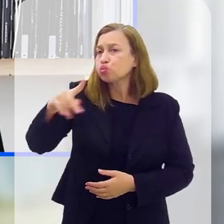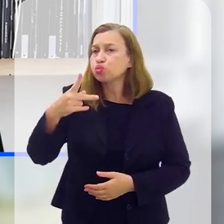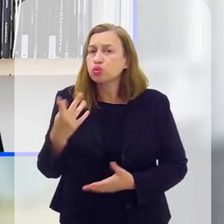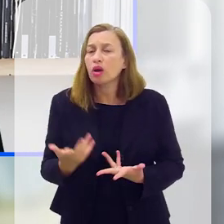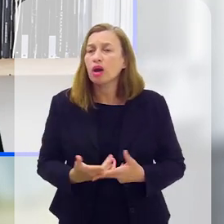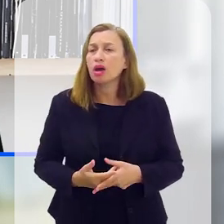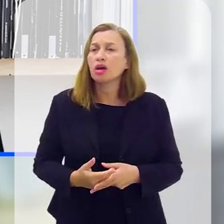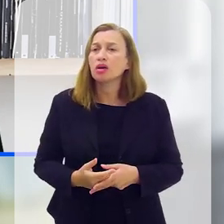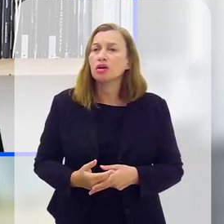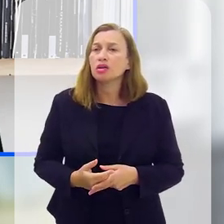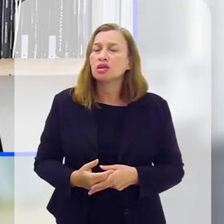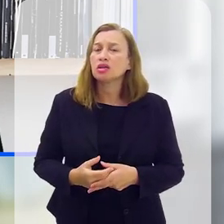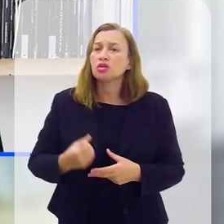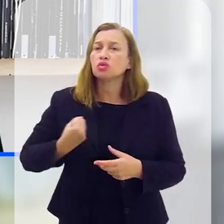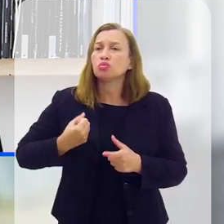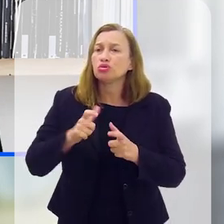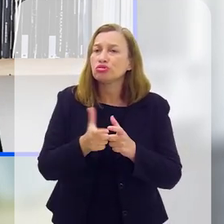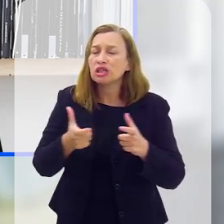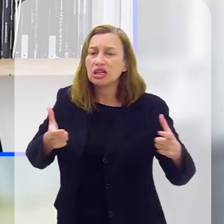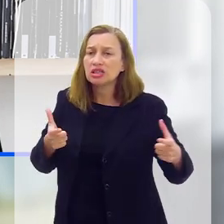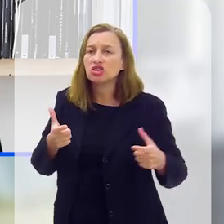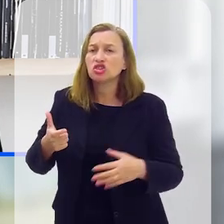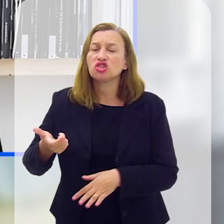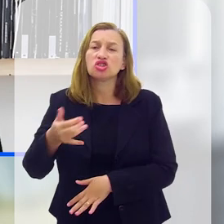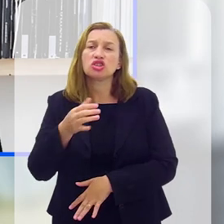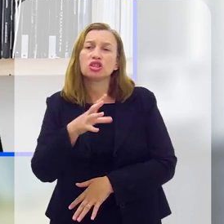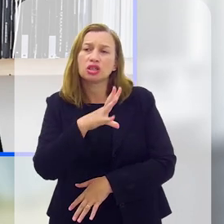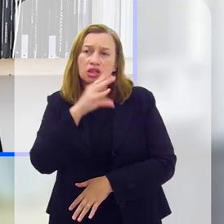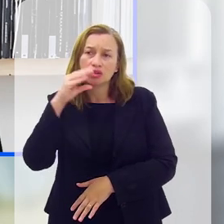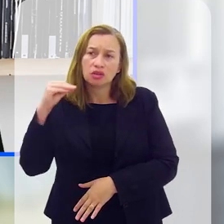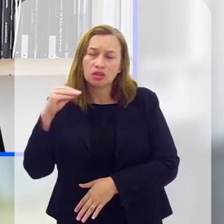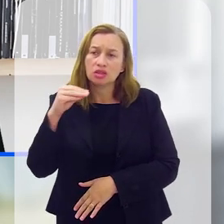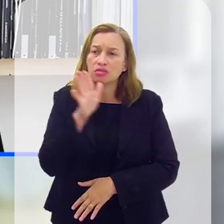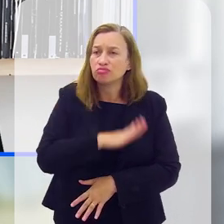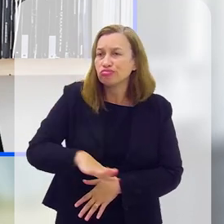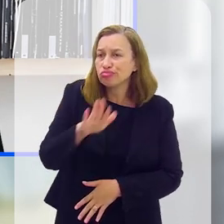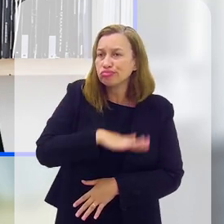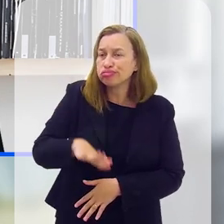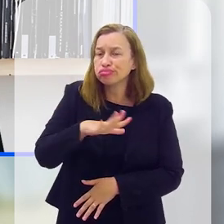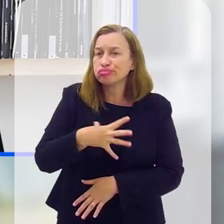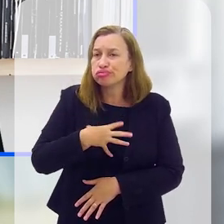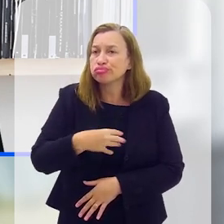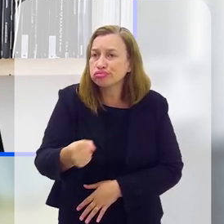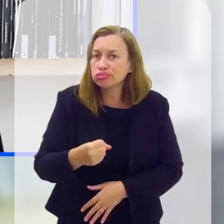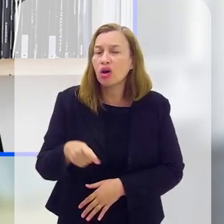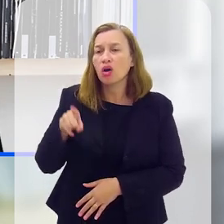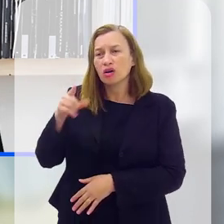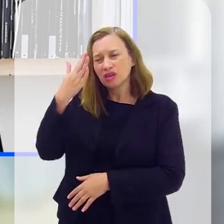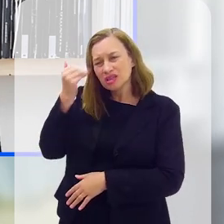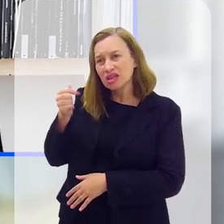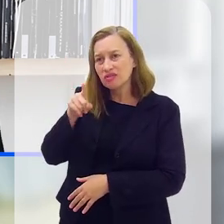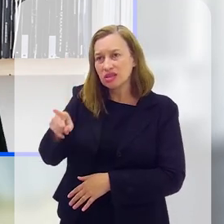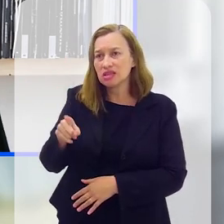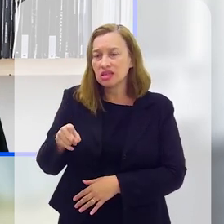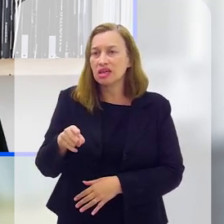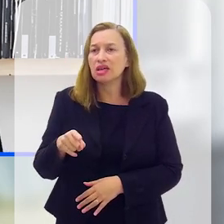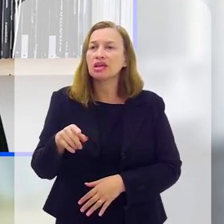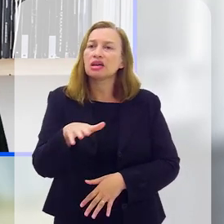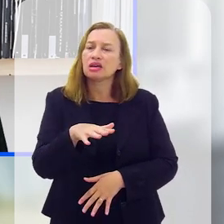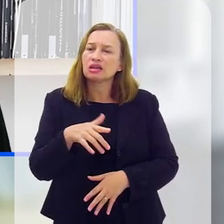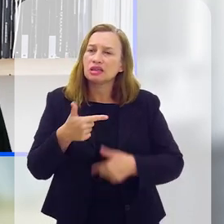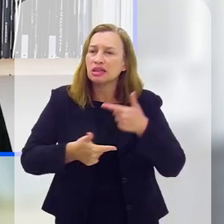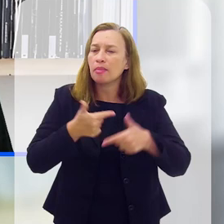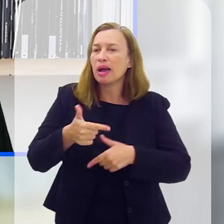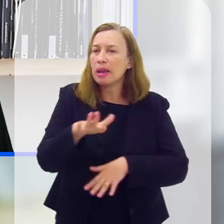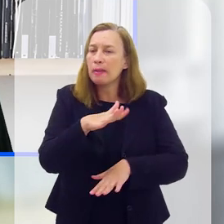o que na sua opinião você acha que tem levado aí esse aumento de número de crianças e adolescentes a cometerem suicídio? Eu sei que você atua acho que